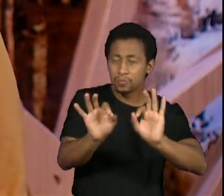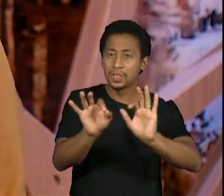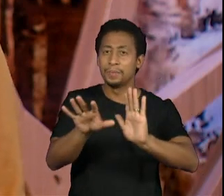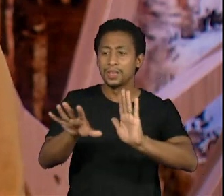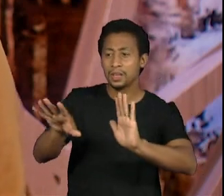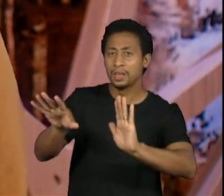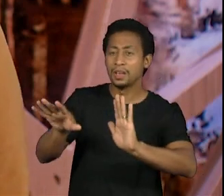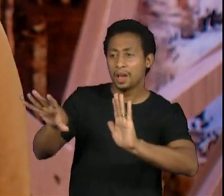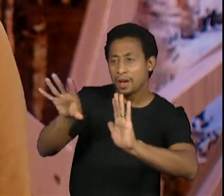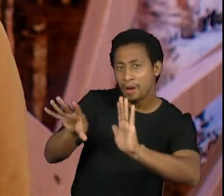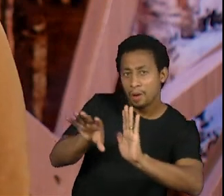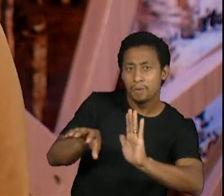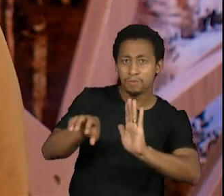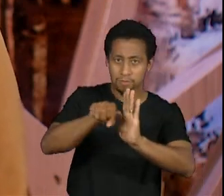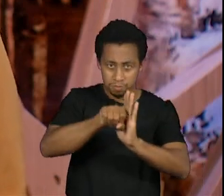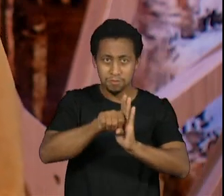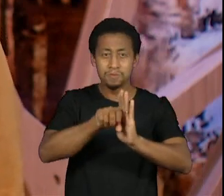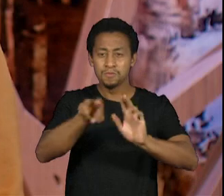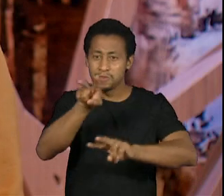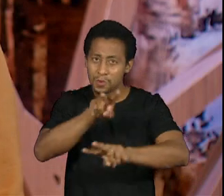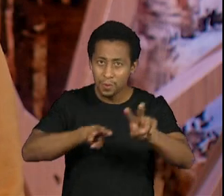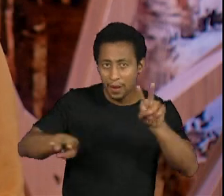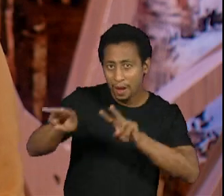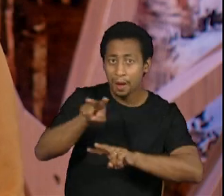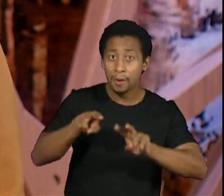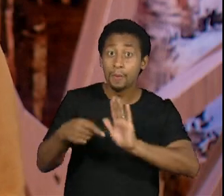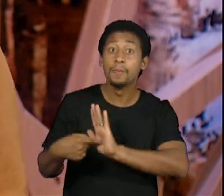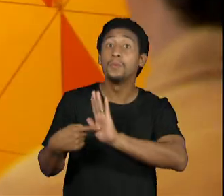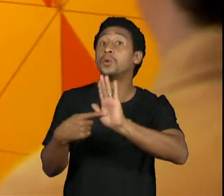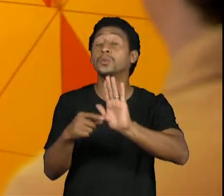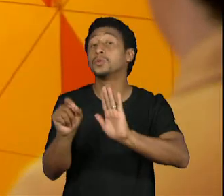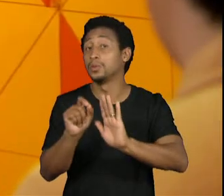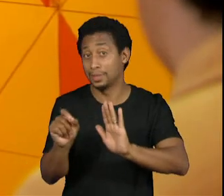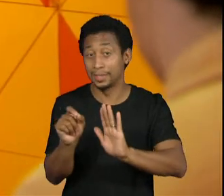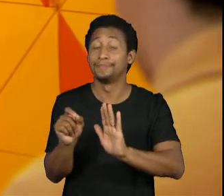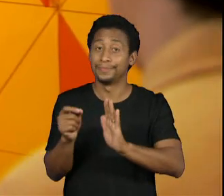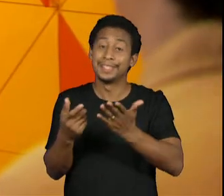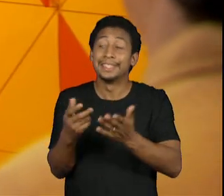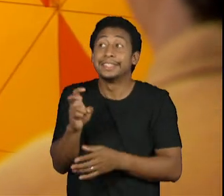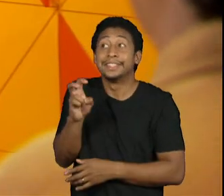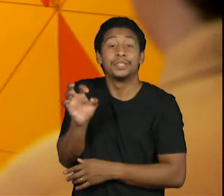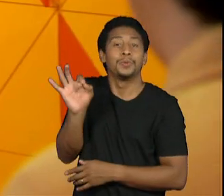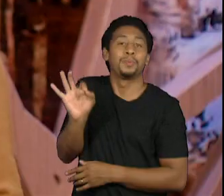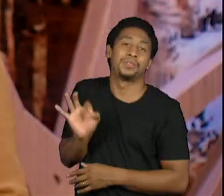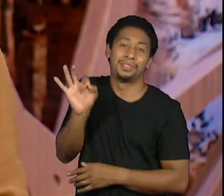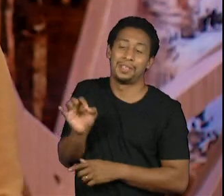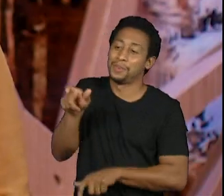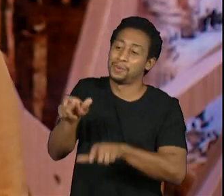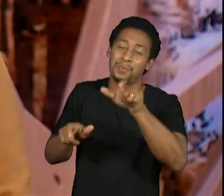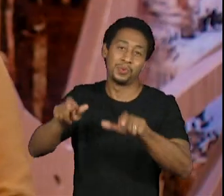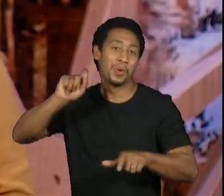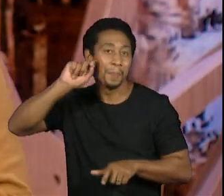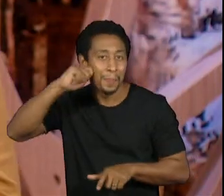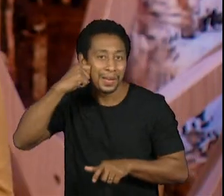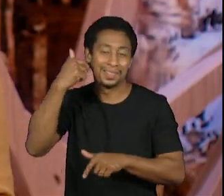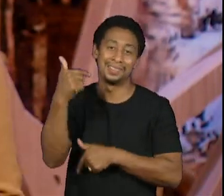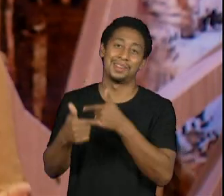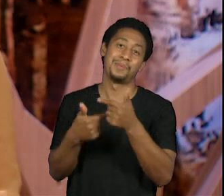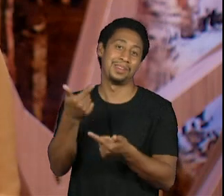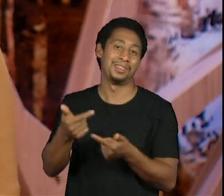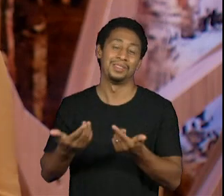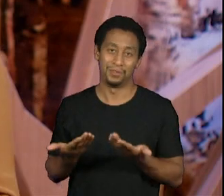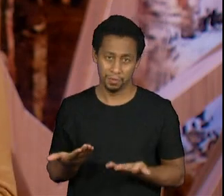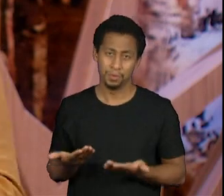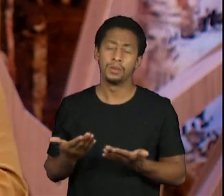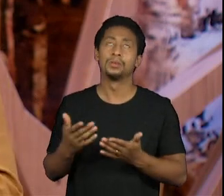Dentro das agências de publicidade, a gente tem um número super pequeno também de pessoas negras trabalhando nas agências em todos os